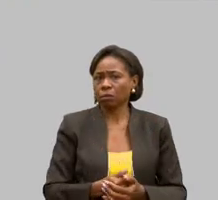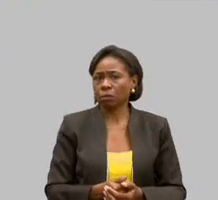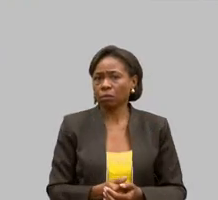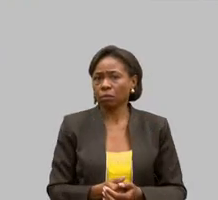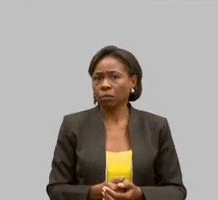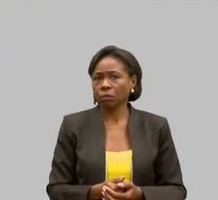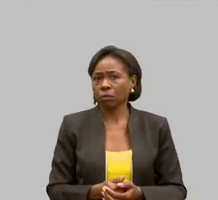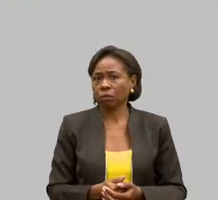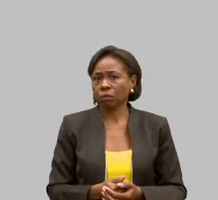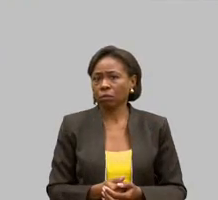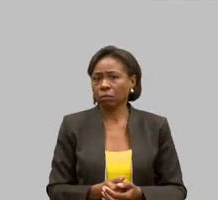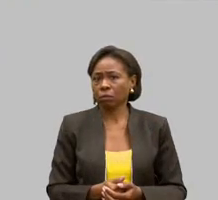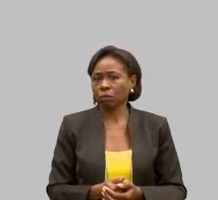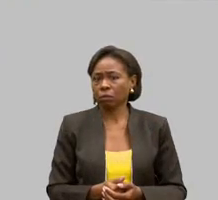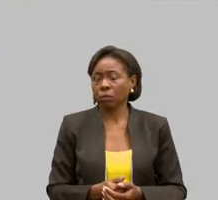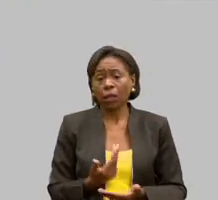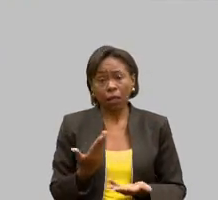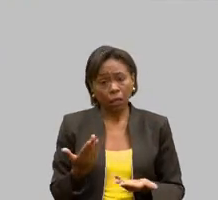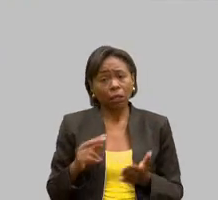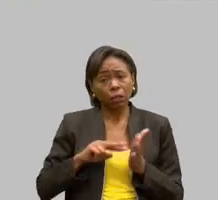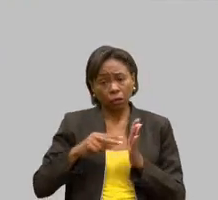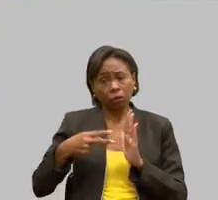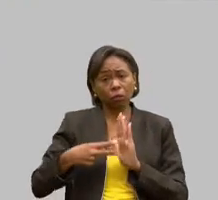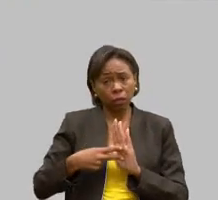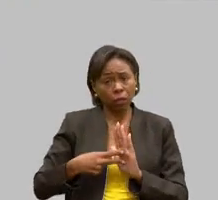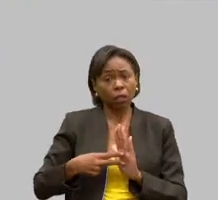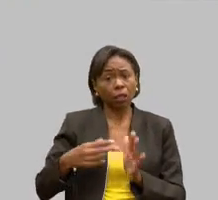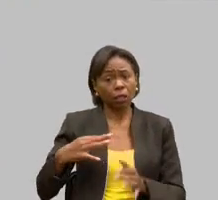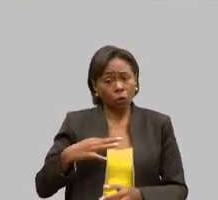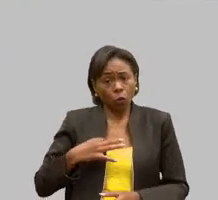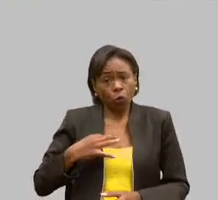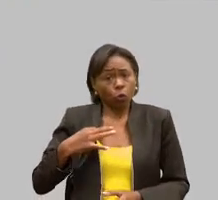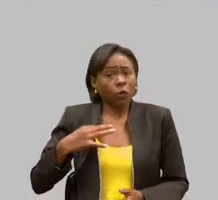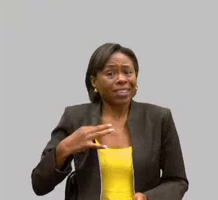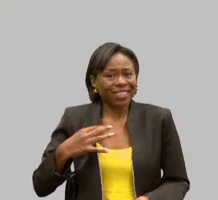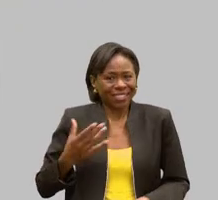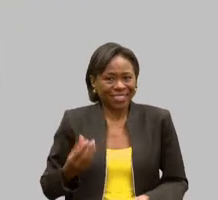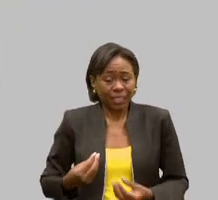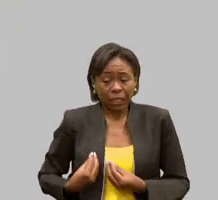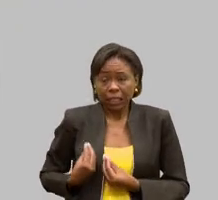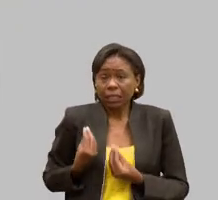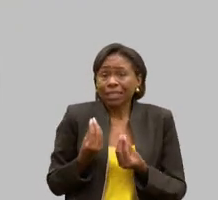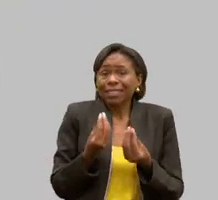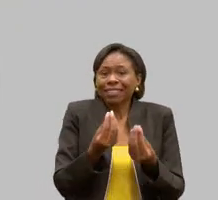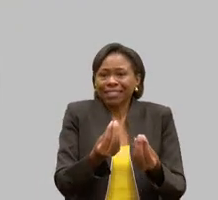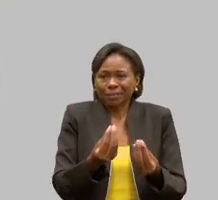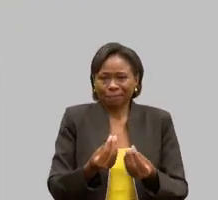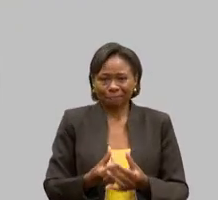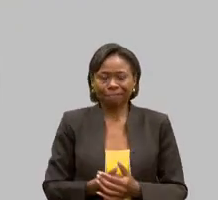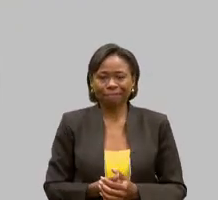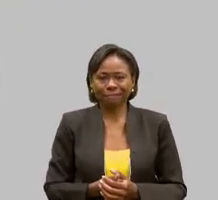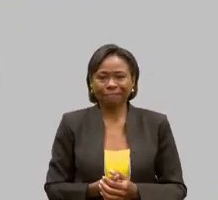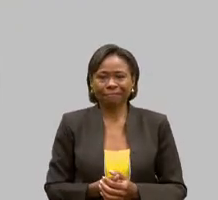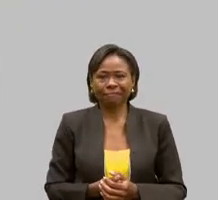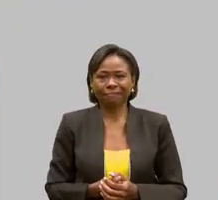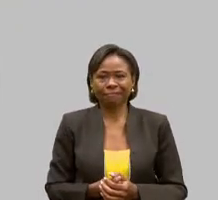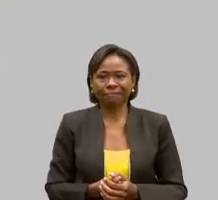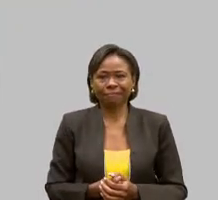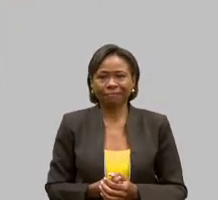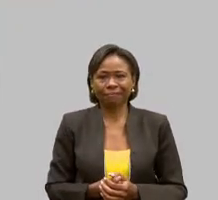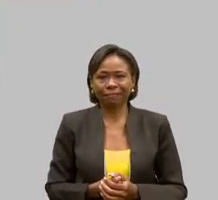Isso, ser voluntário. Isso, se entregar para o outro. Entende? É aquele que você conversou num,